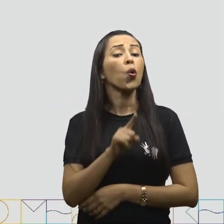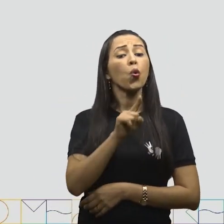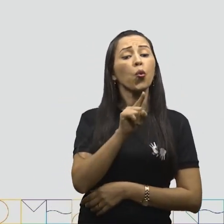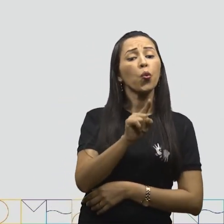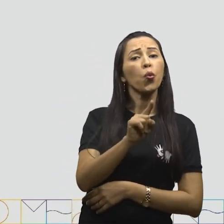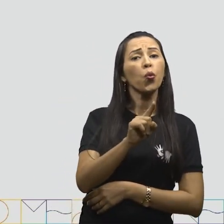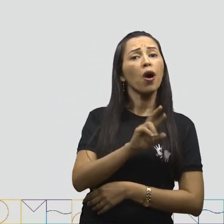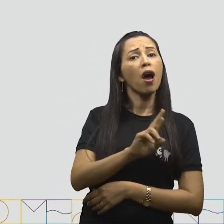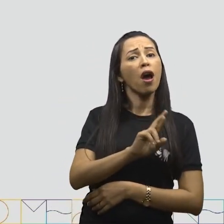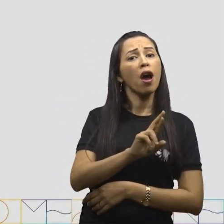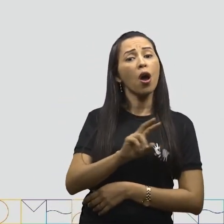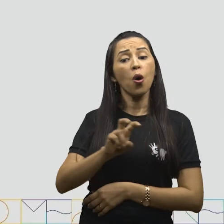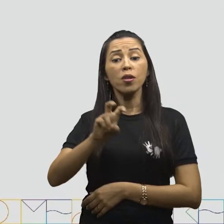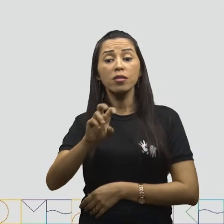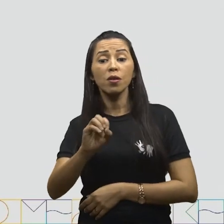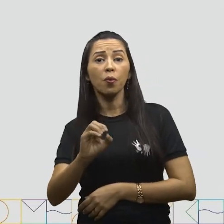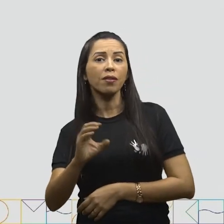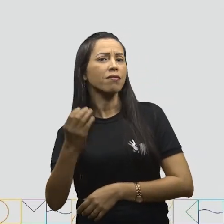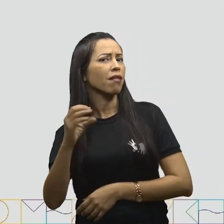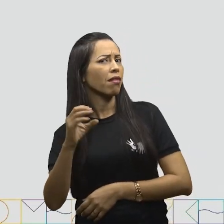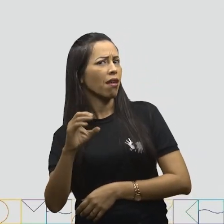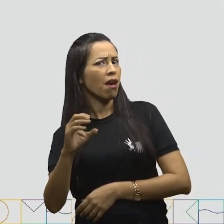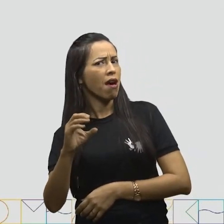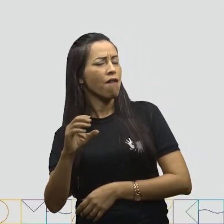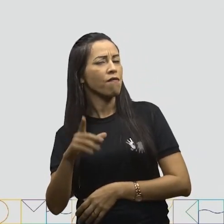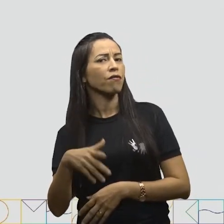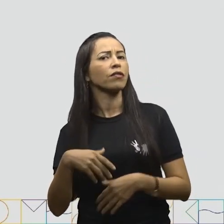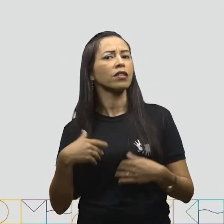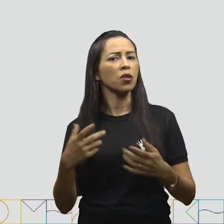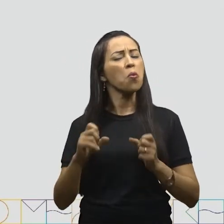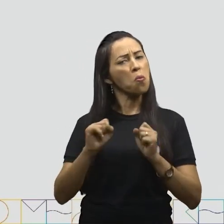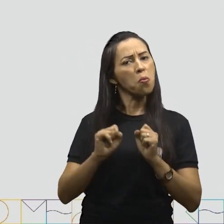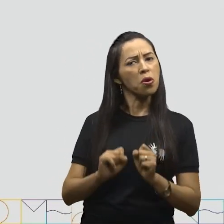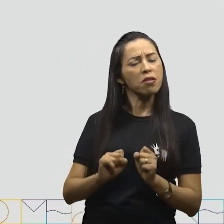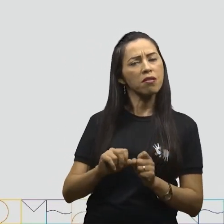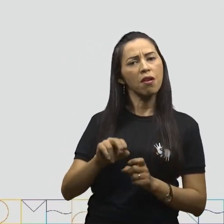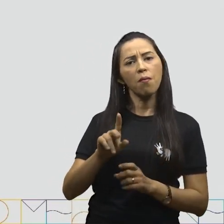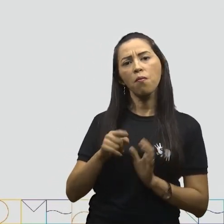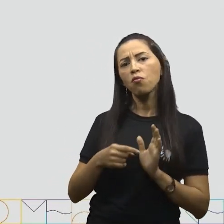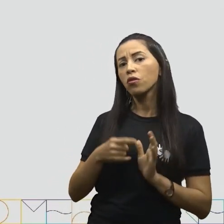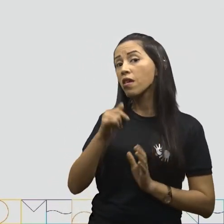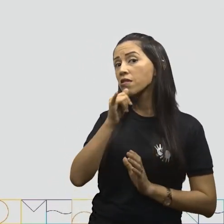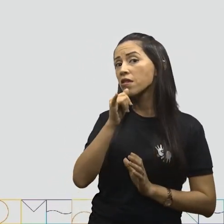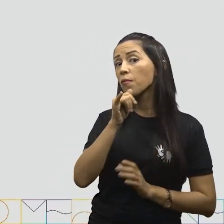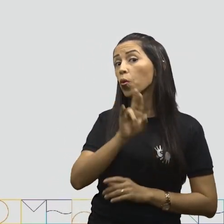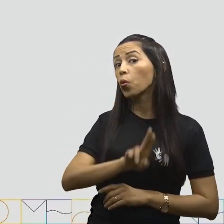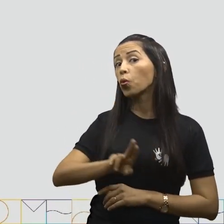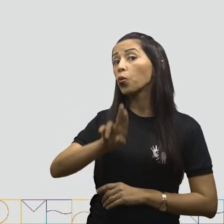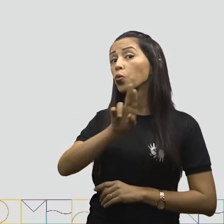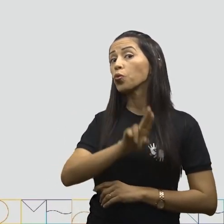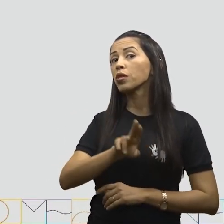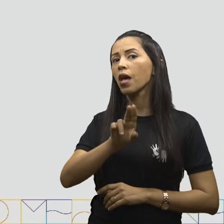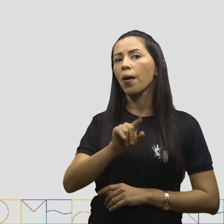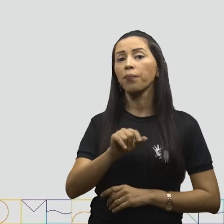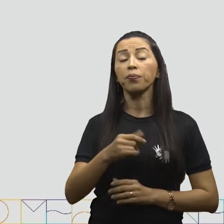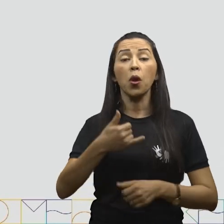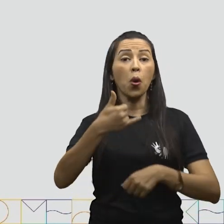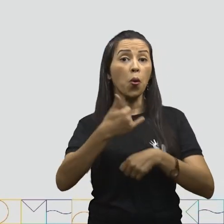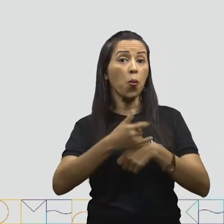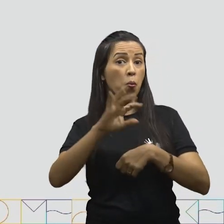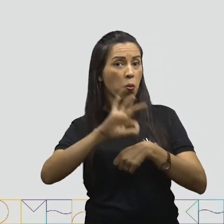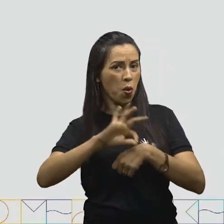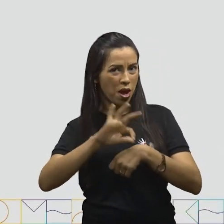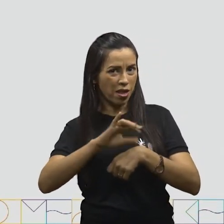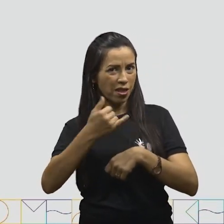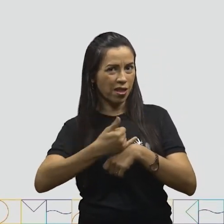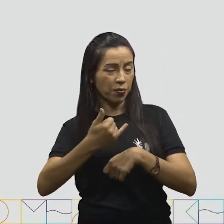,50. E podemos representá-lo com uma moeda de 1